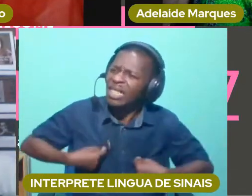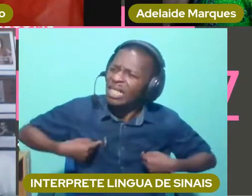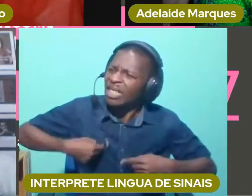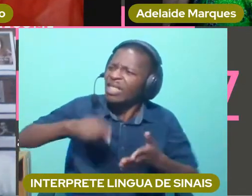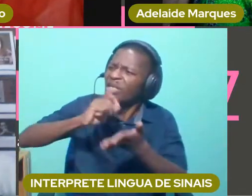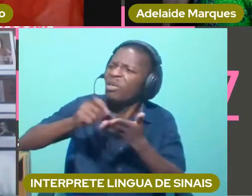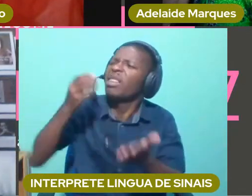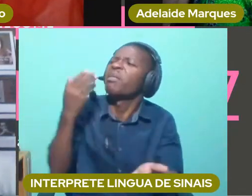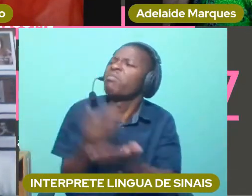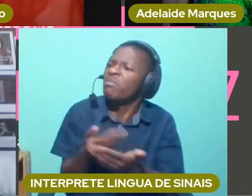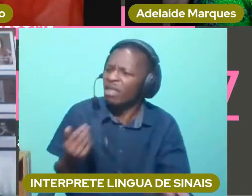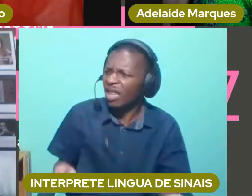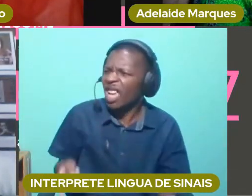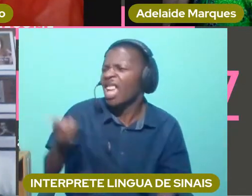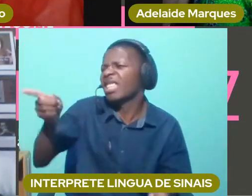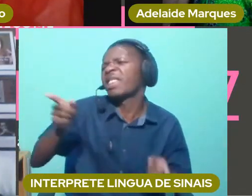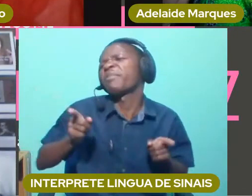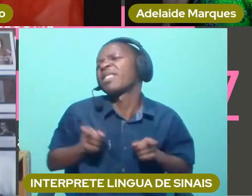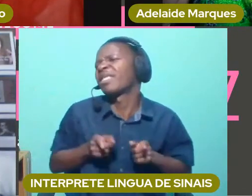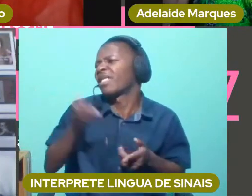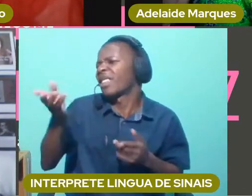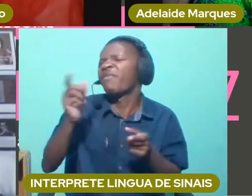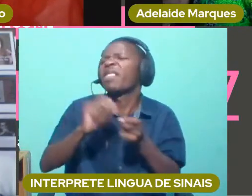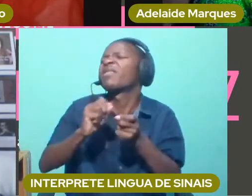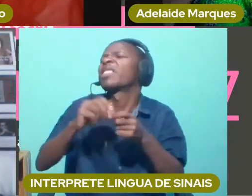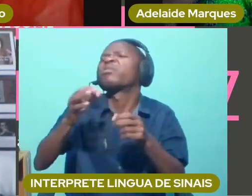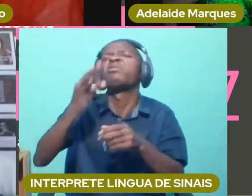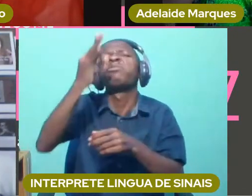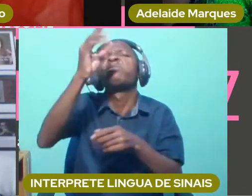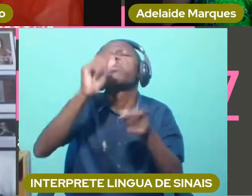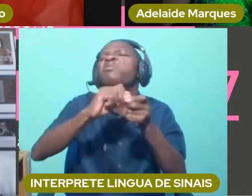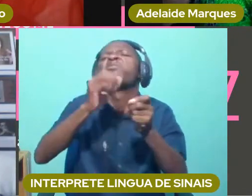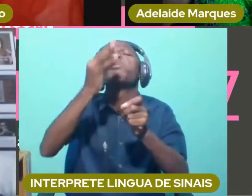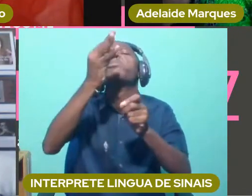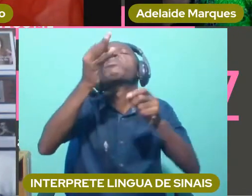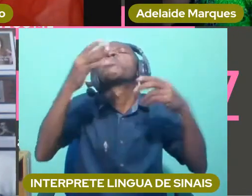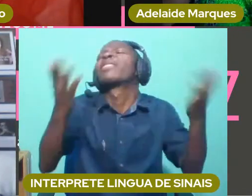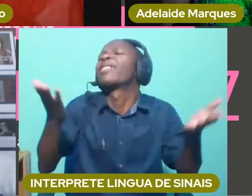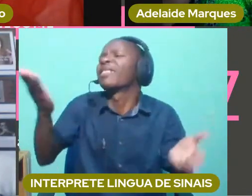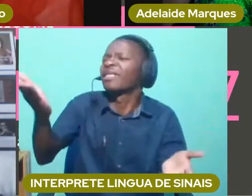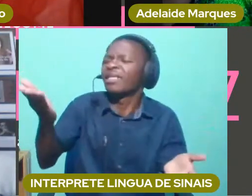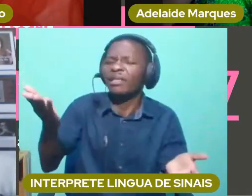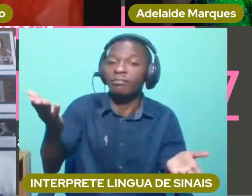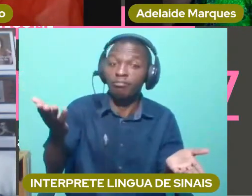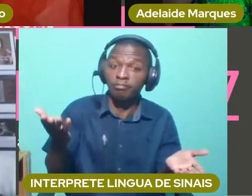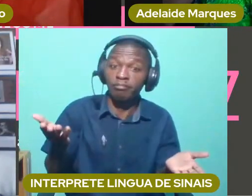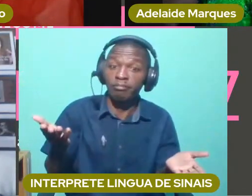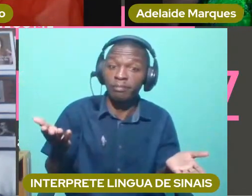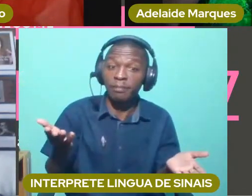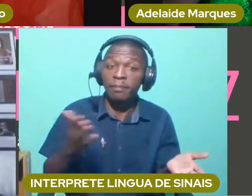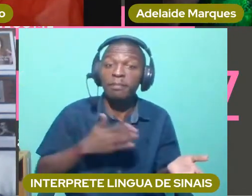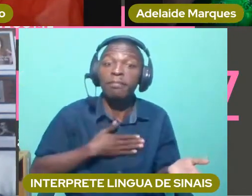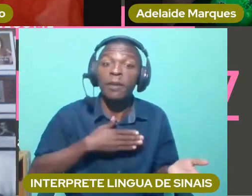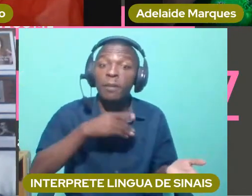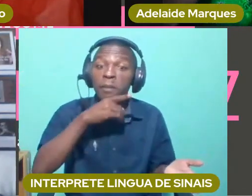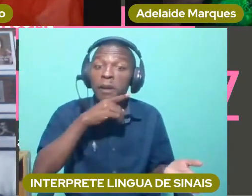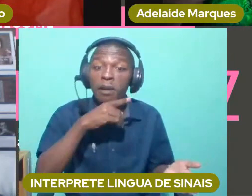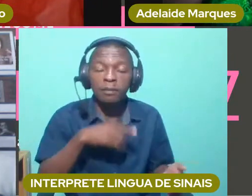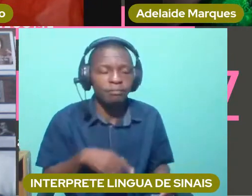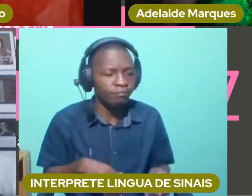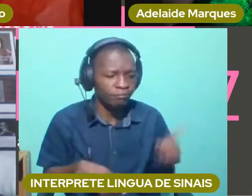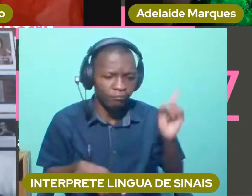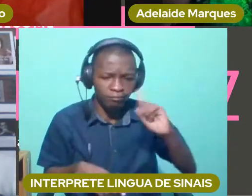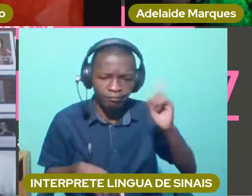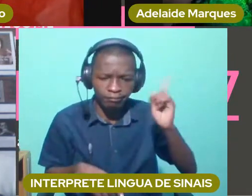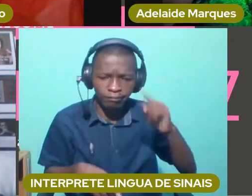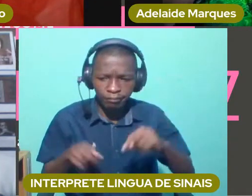foram perseverantes. A minha mãe, que era doméstica, meu pai, enfermeira indígena, na altura, fizeram tudo por tudo para que eu fosse